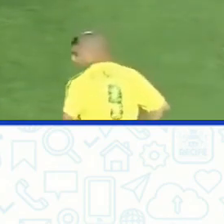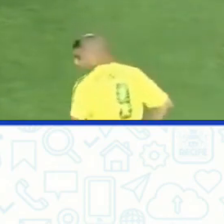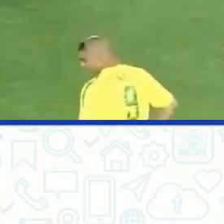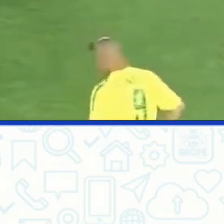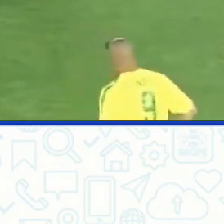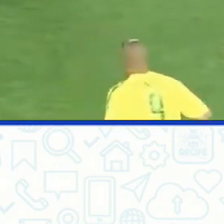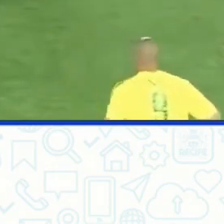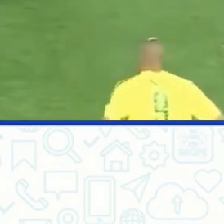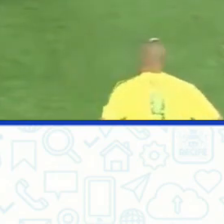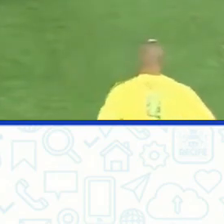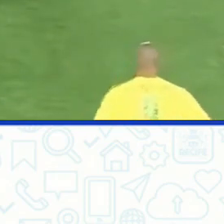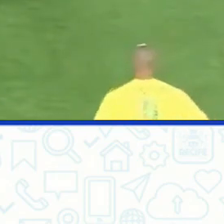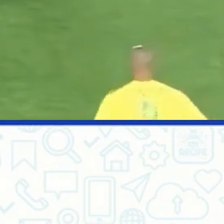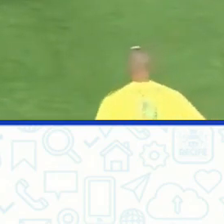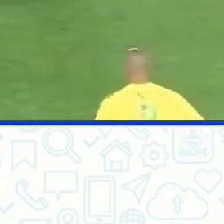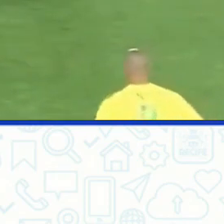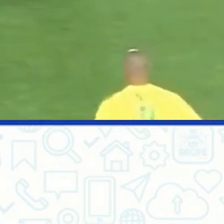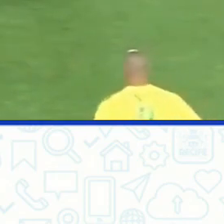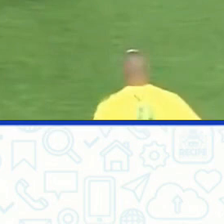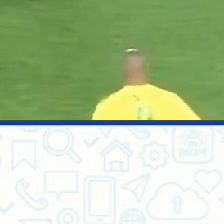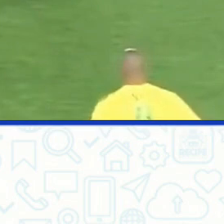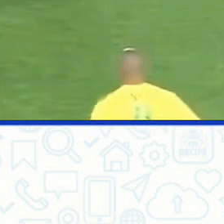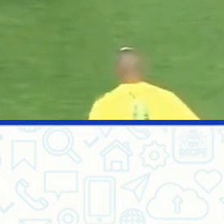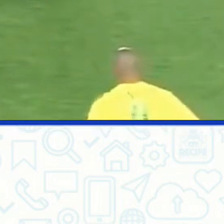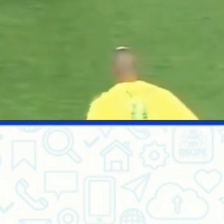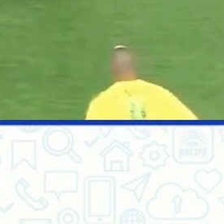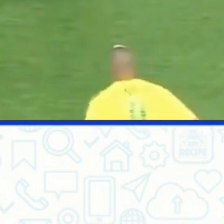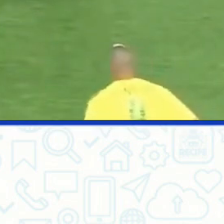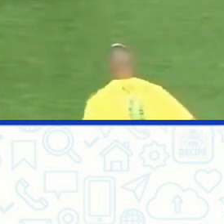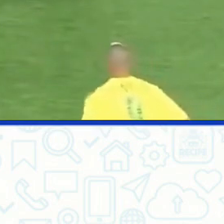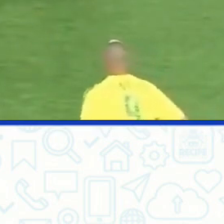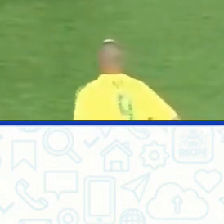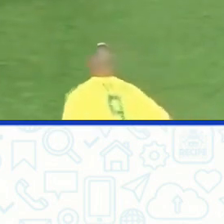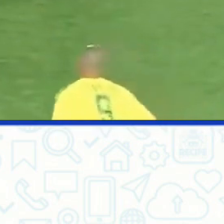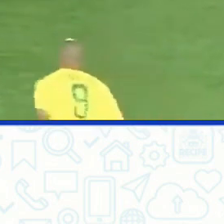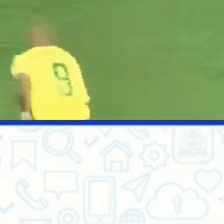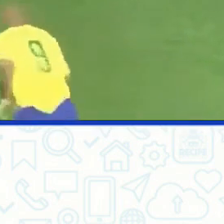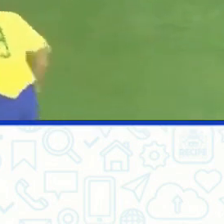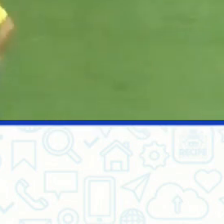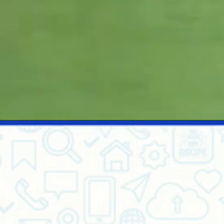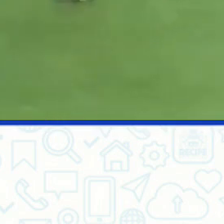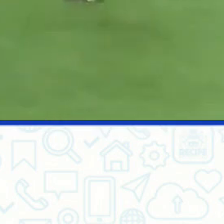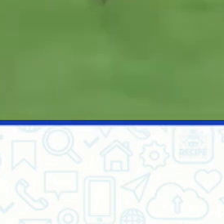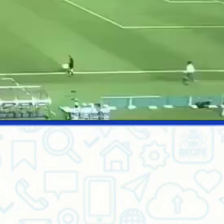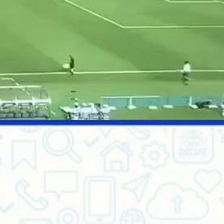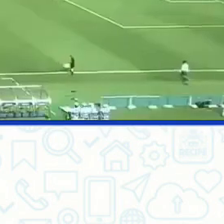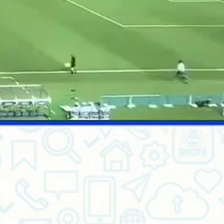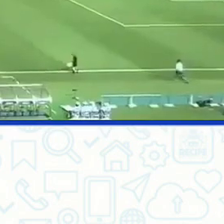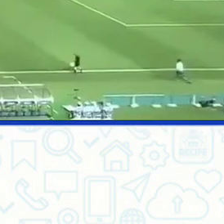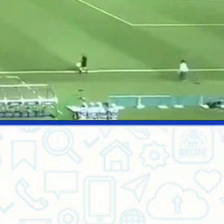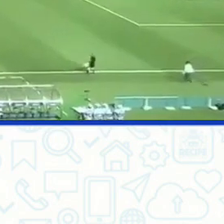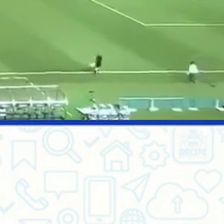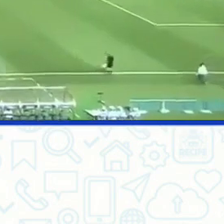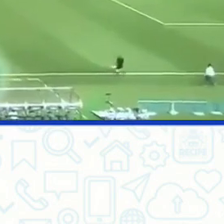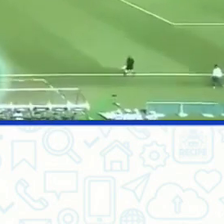Tenho certeza que vocês aí, vão esperar, vão torcer muito nesse segundo tempo, pra fazer uma grande festa, pra todos nós.